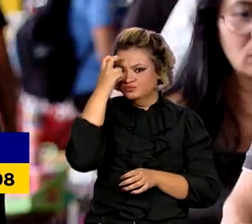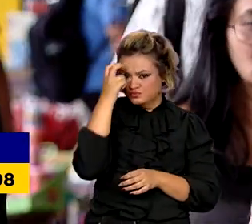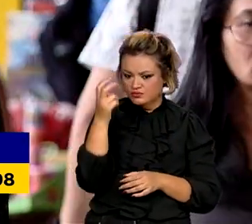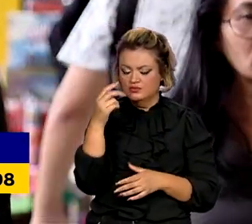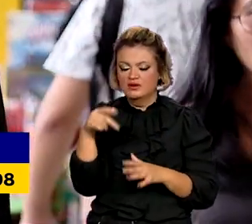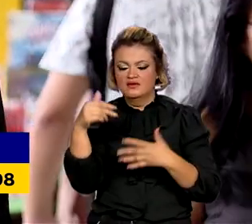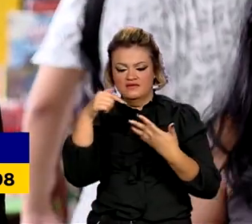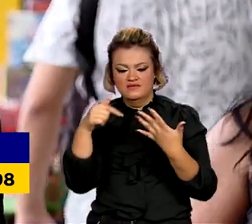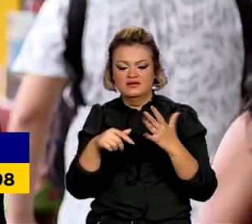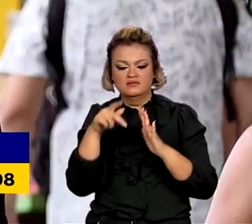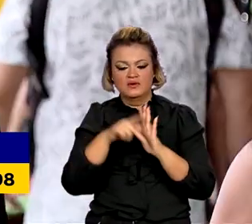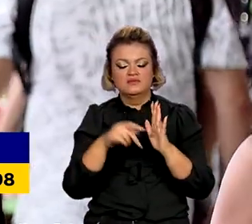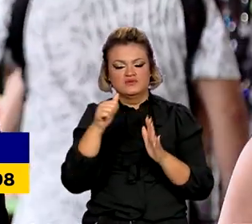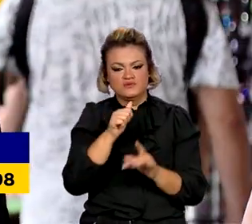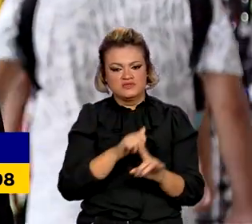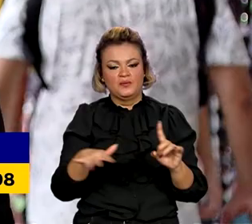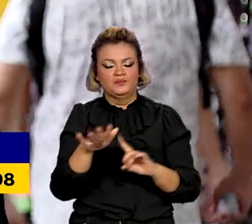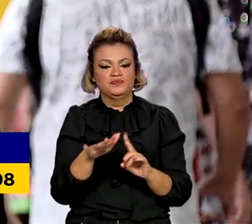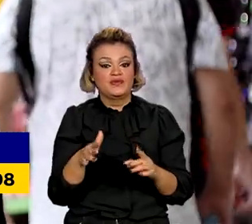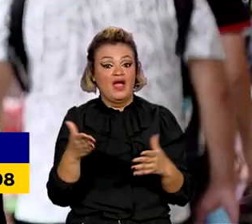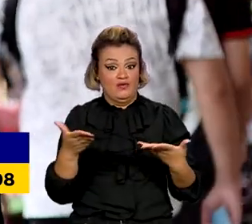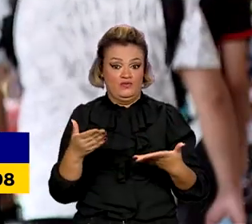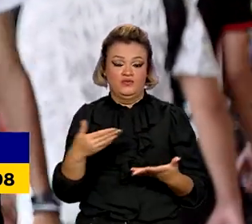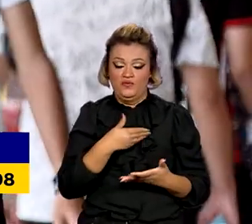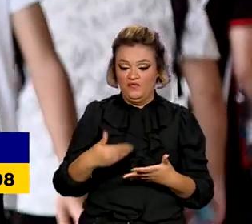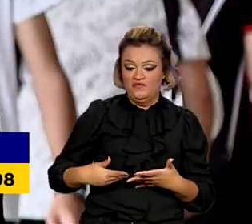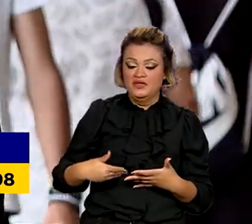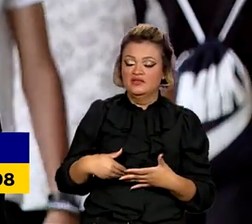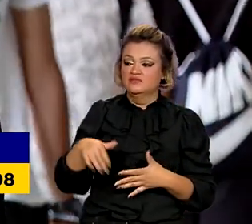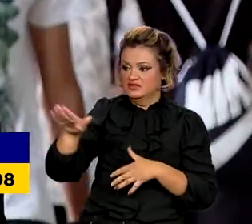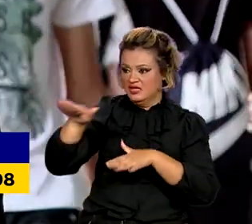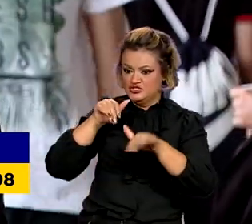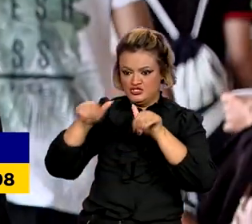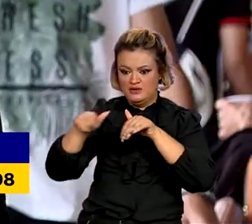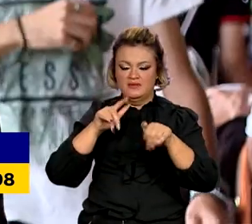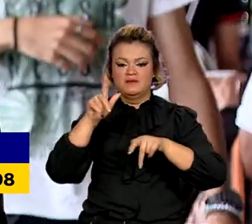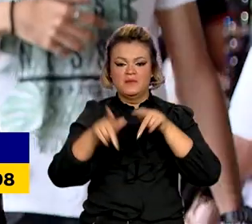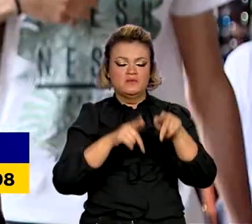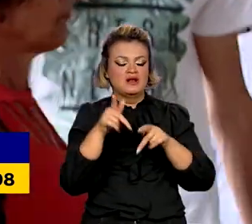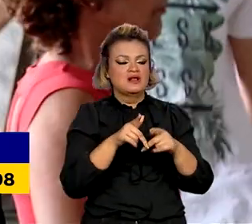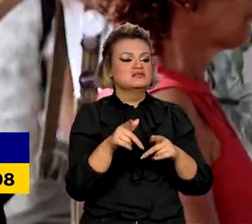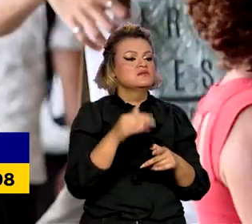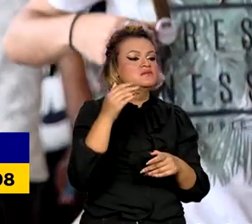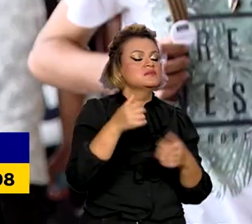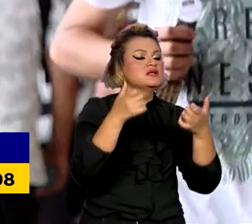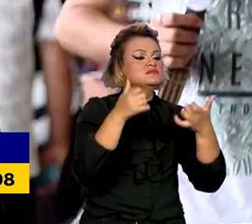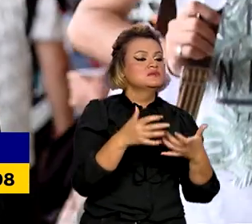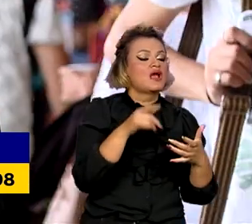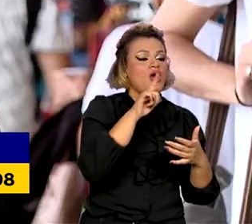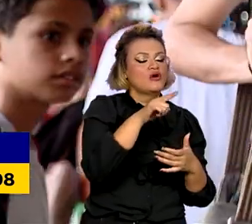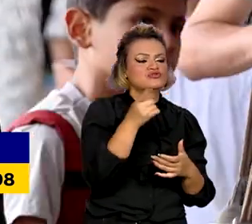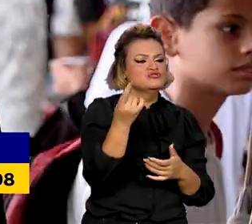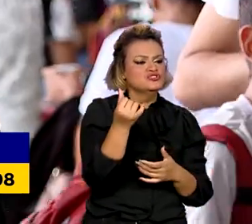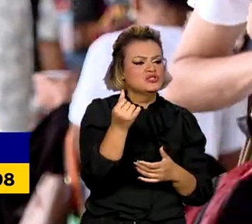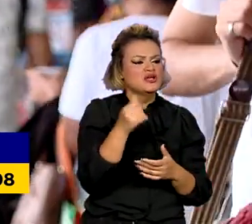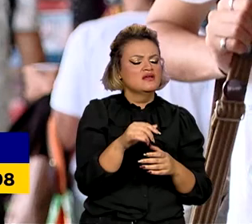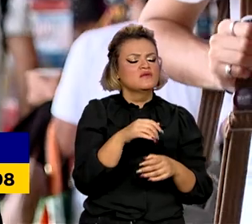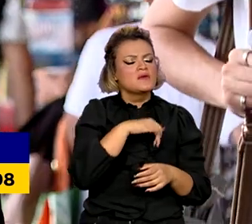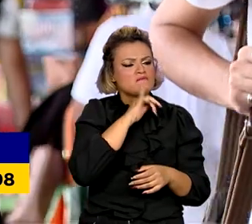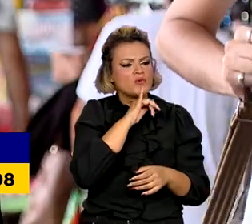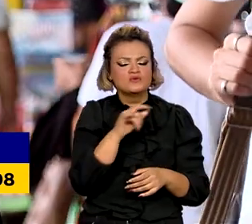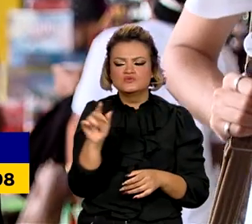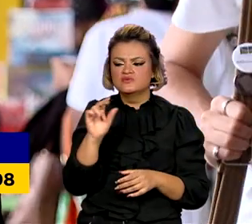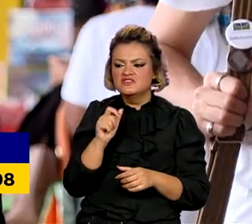e programas sociais. Agora, o governo vai ouvir a população para dizer onde quer que o dinheiro dos impostos